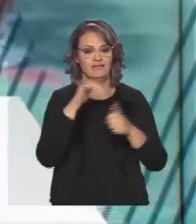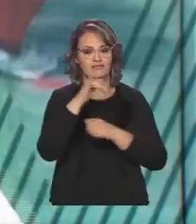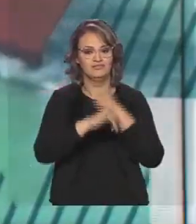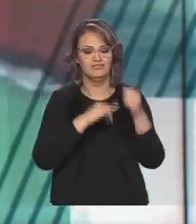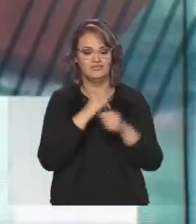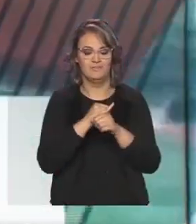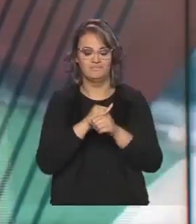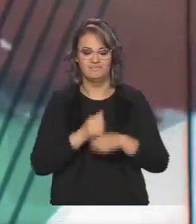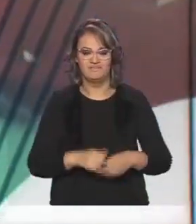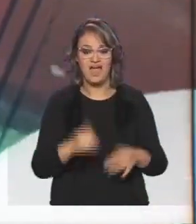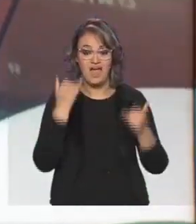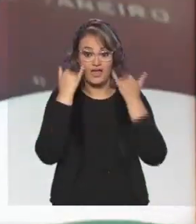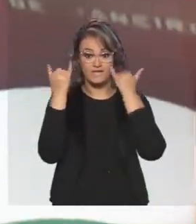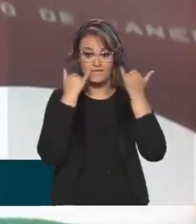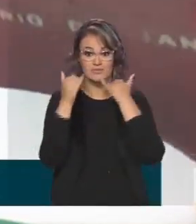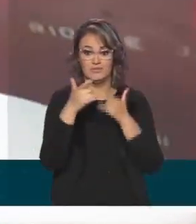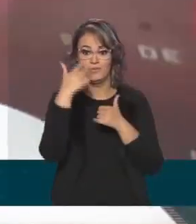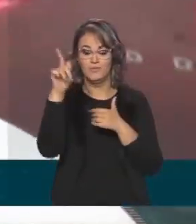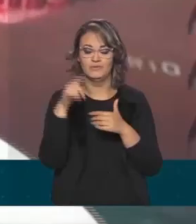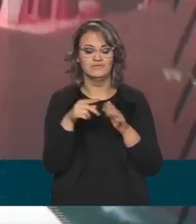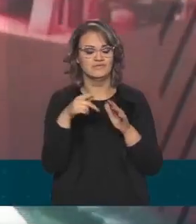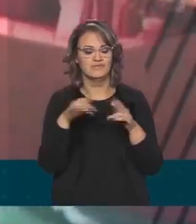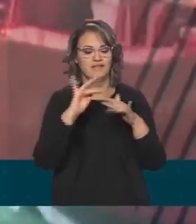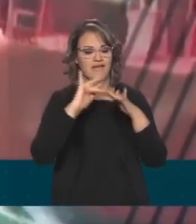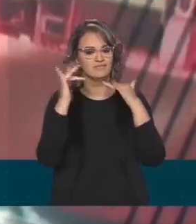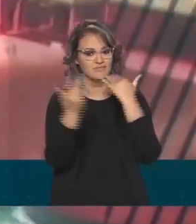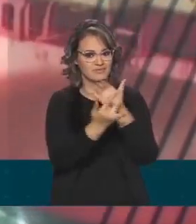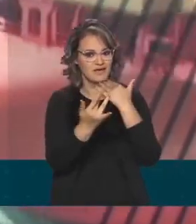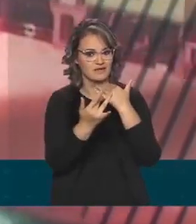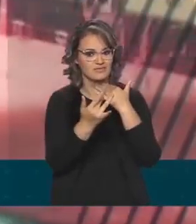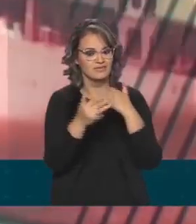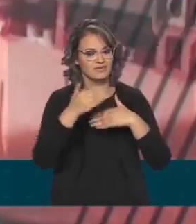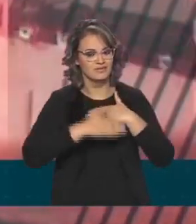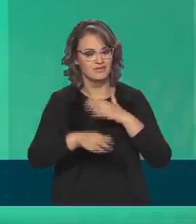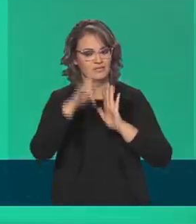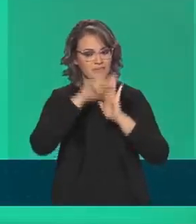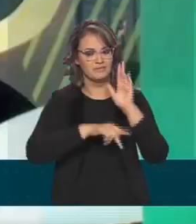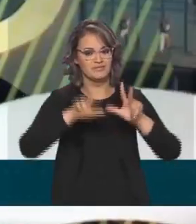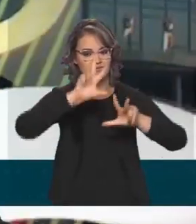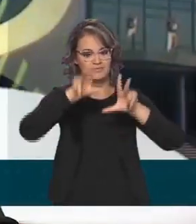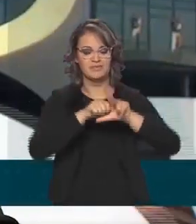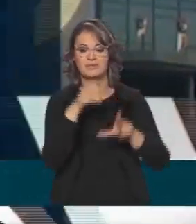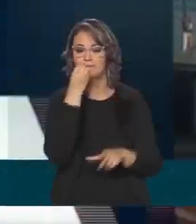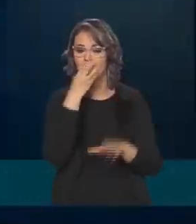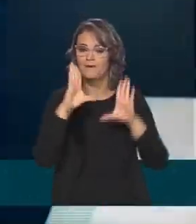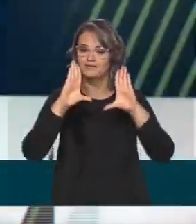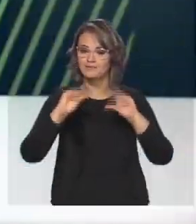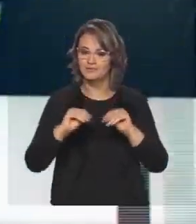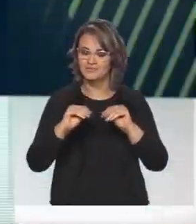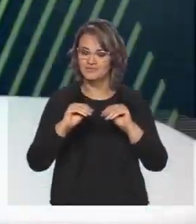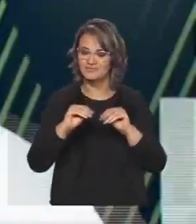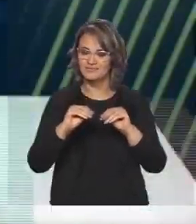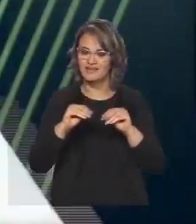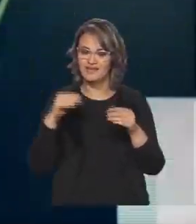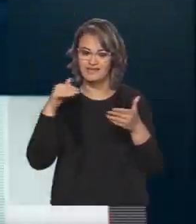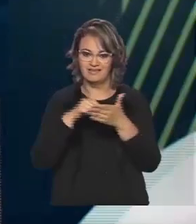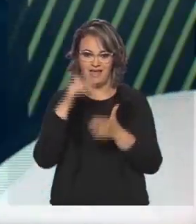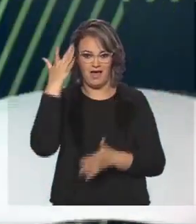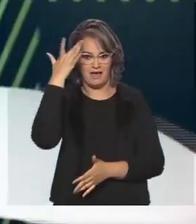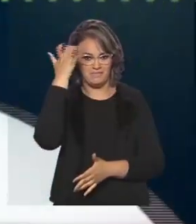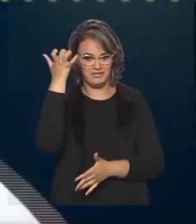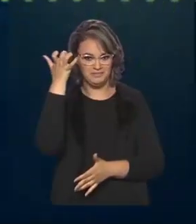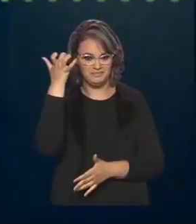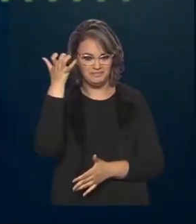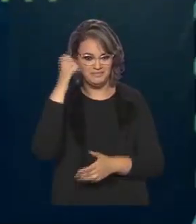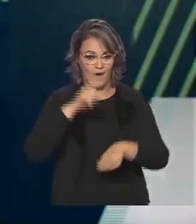Essa e outras informações você acompanha em nossas redes sociais ou ao longo da nossa programação. Uma boa noite para você e a gente se vê amanhã no Brasil